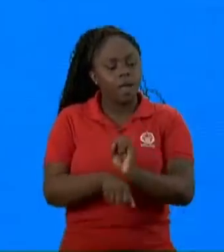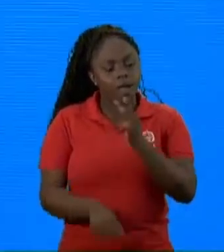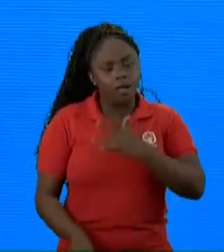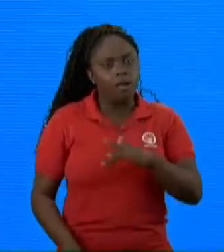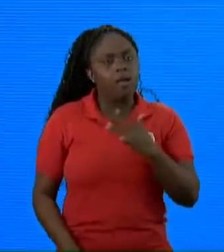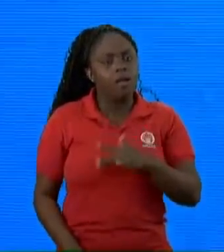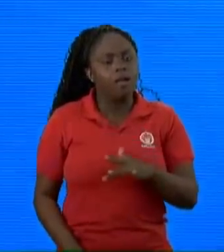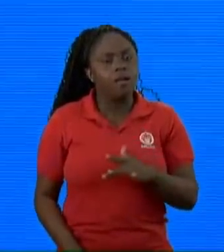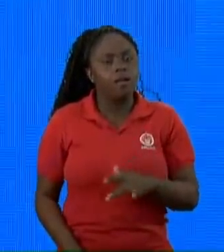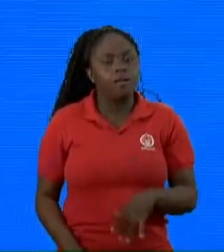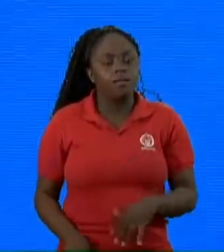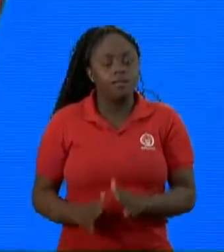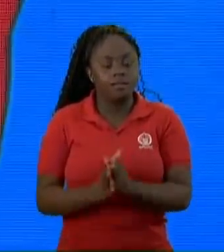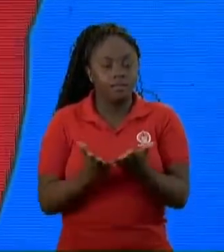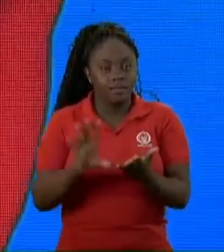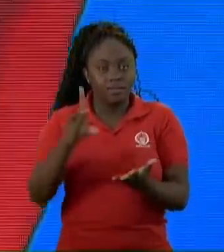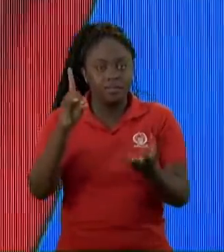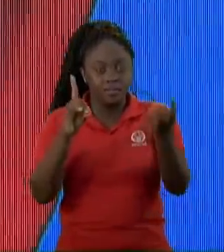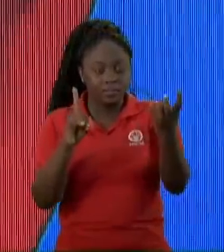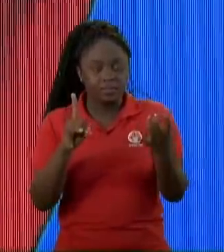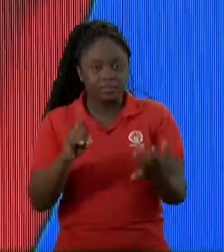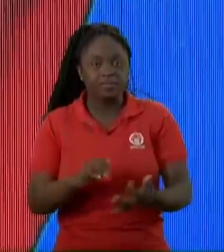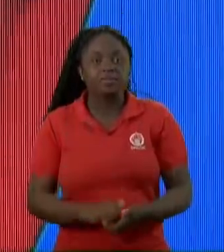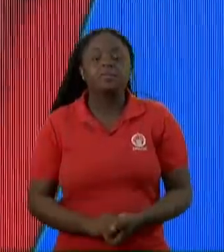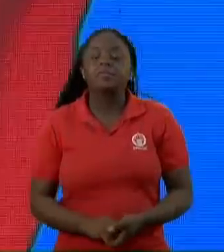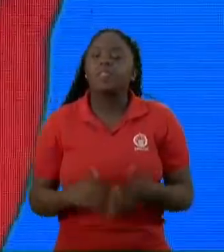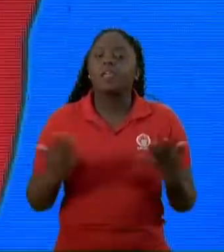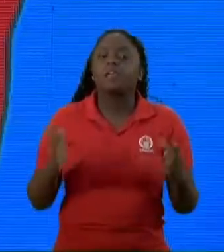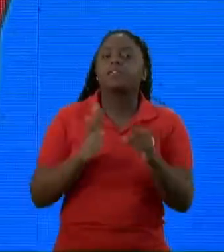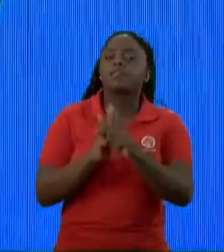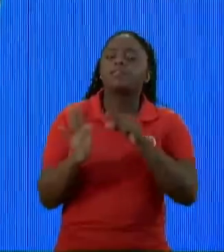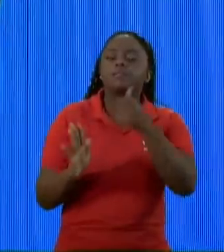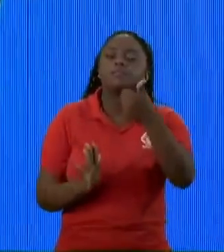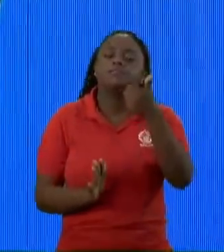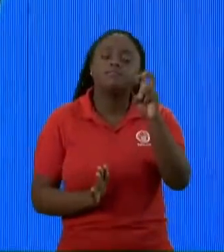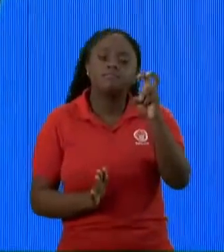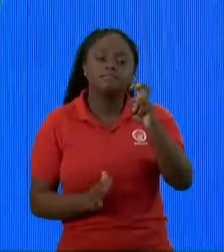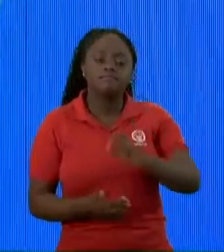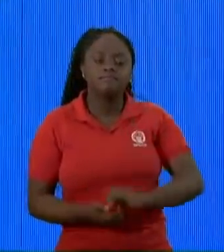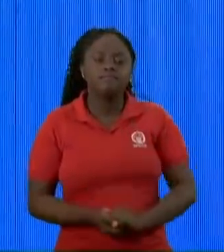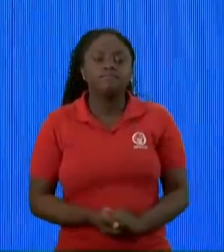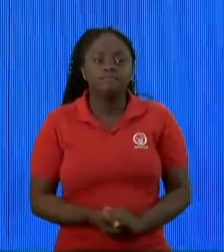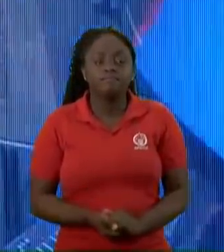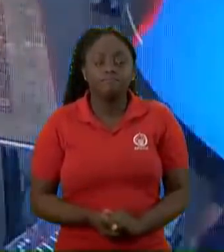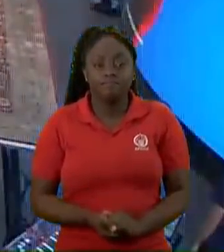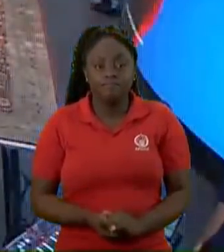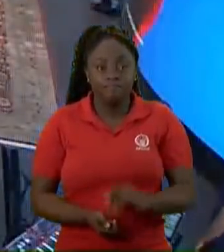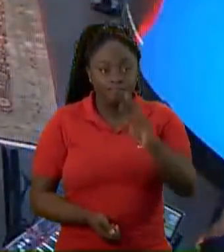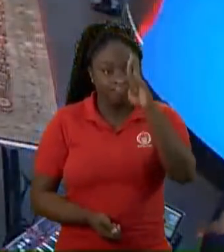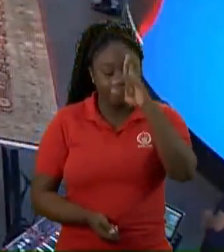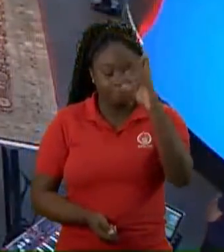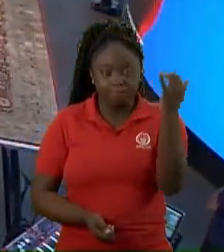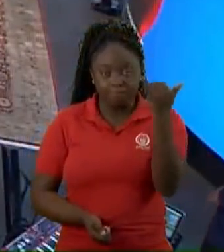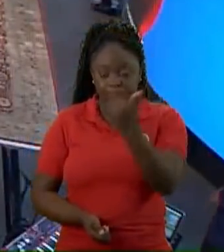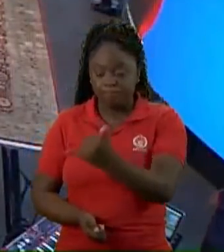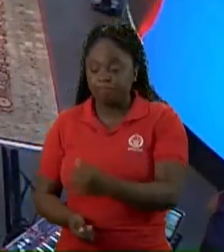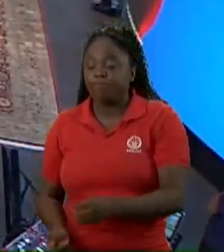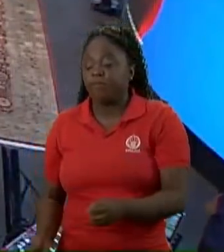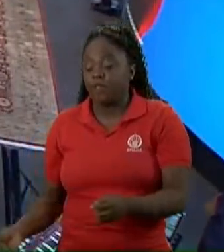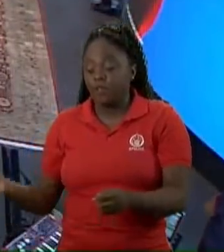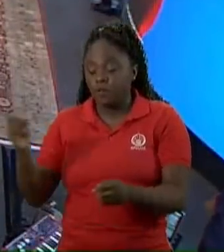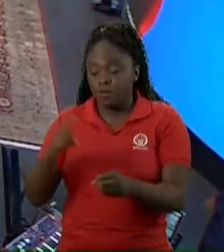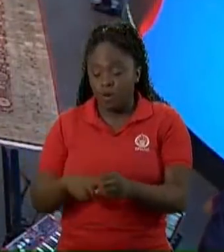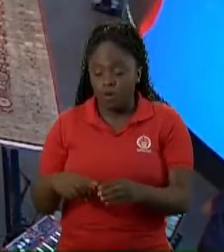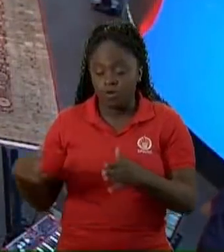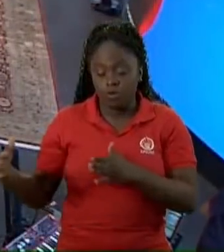É isso que está aqui na palavra dele Aí, olha o que diz o verso 15 O senhor disse Volte pelo mesmo